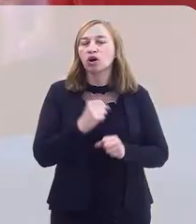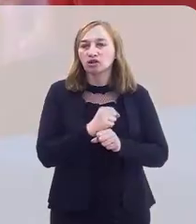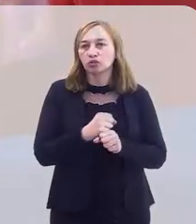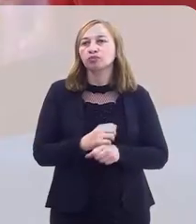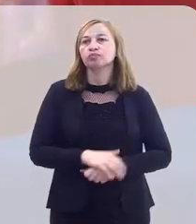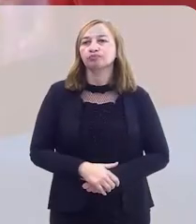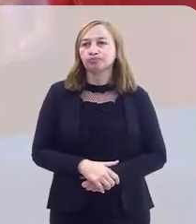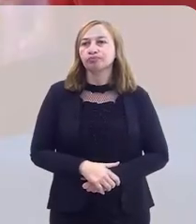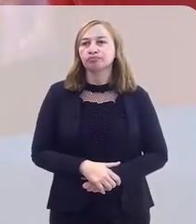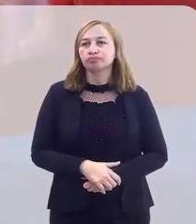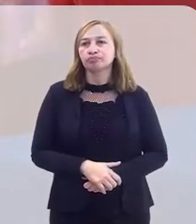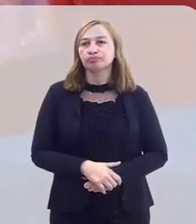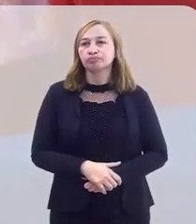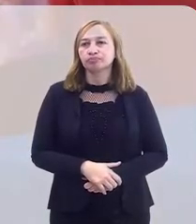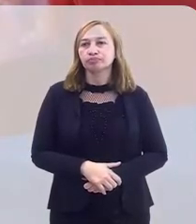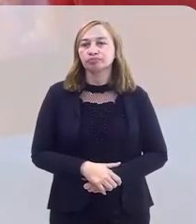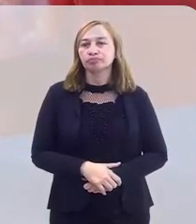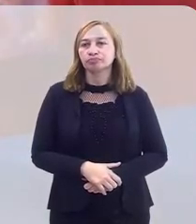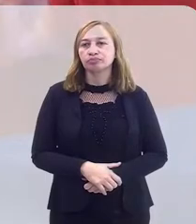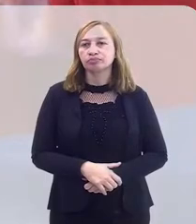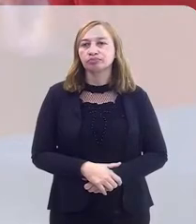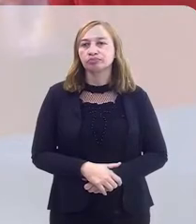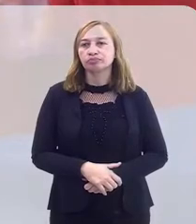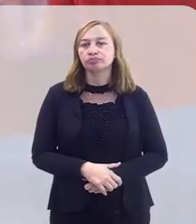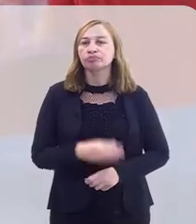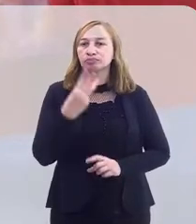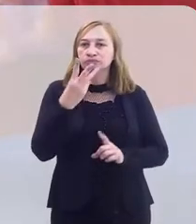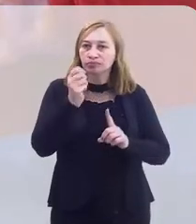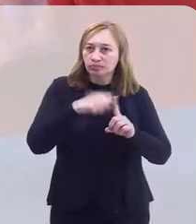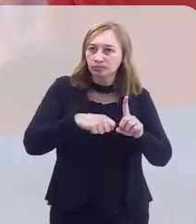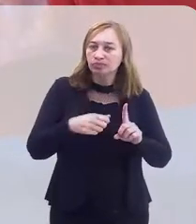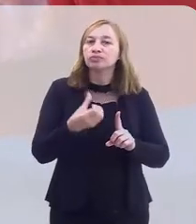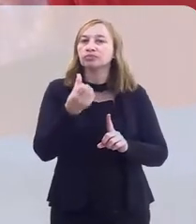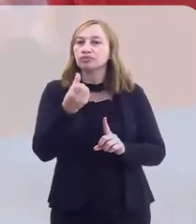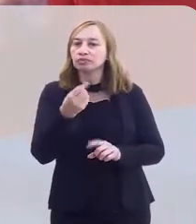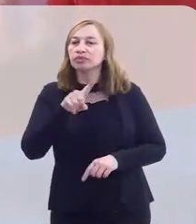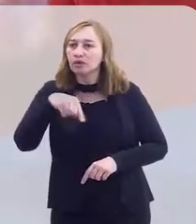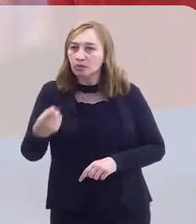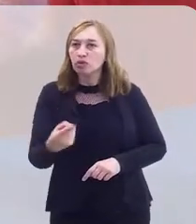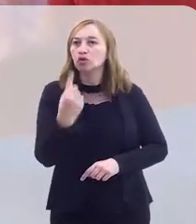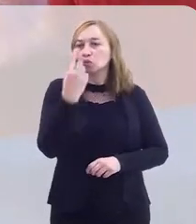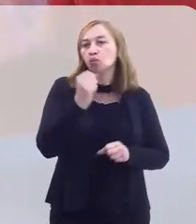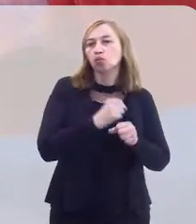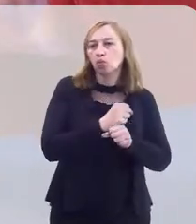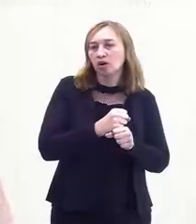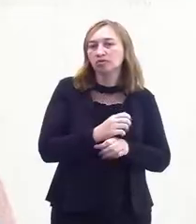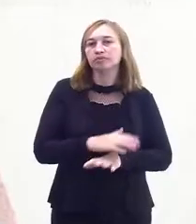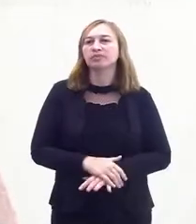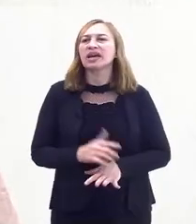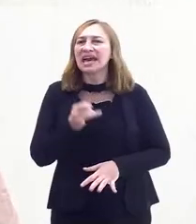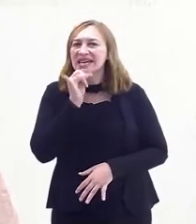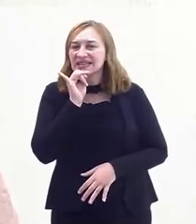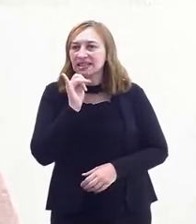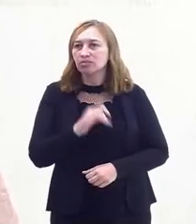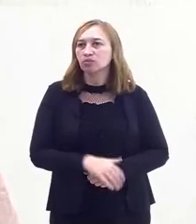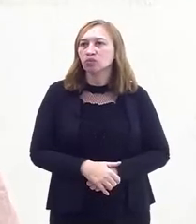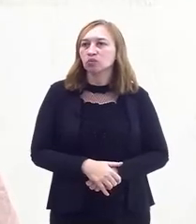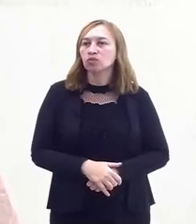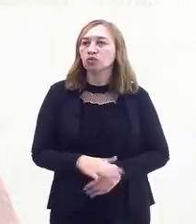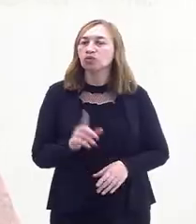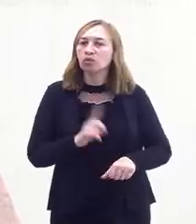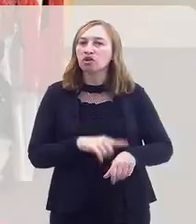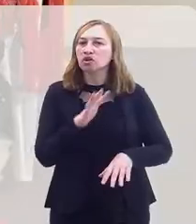foi feito um ano. Um ano. De um ano. Ele foi feito com três meses e depois com um ano. Mas, por exemplo,